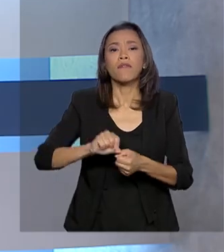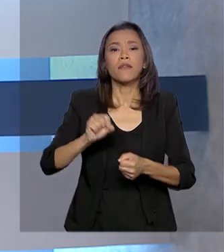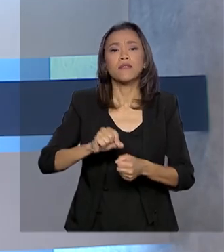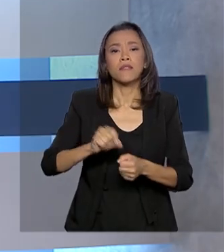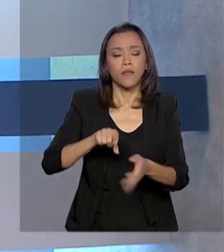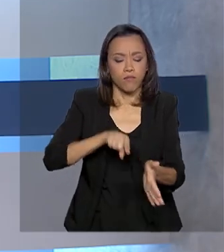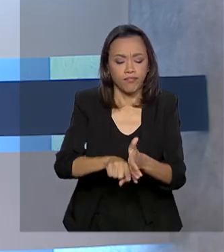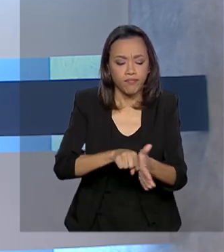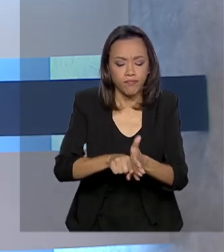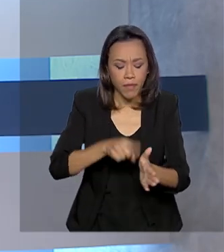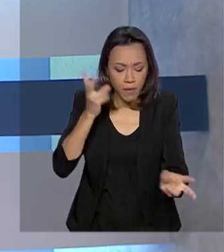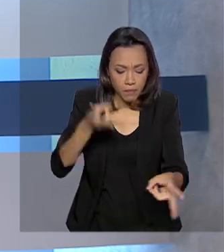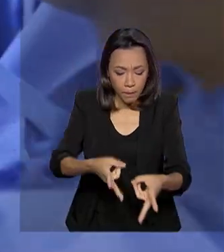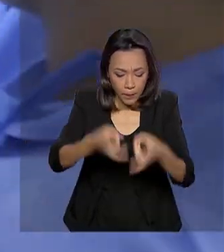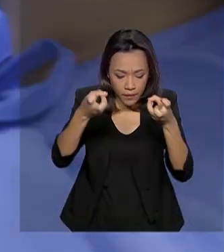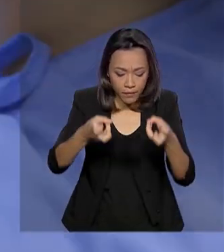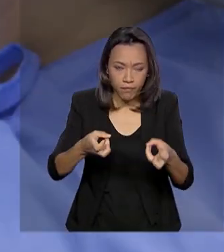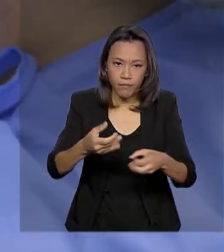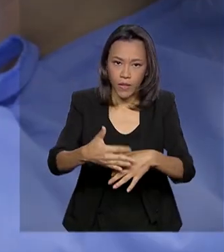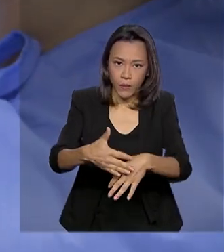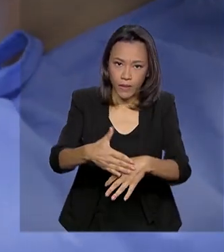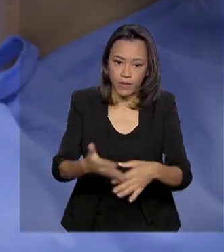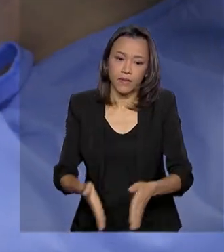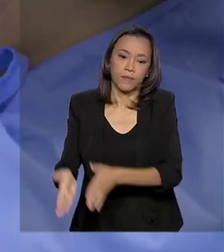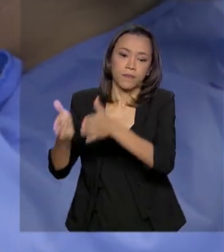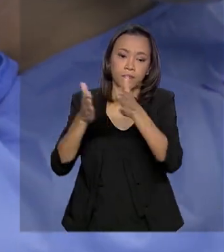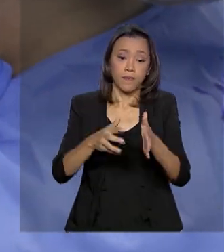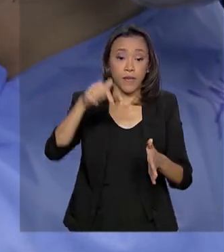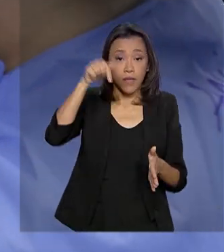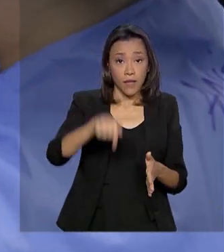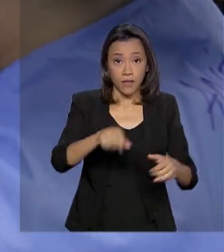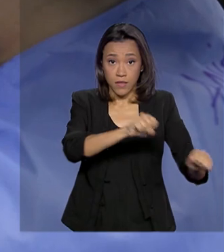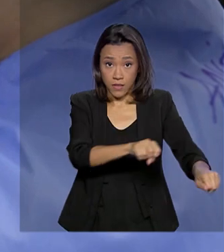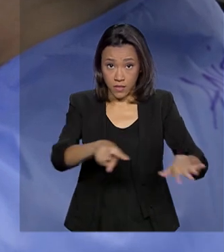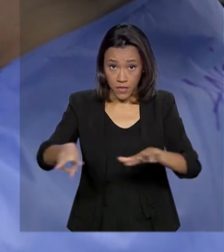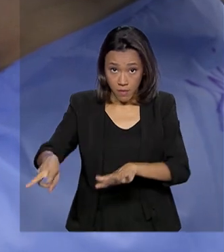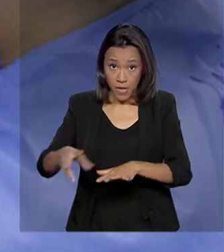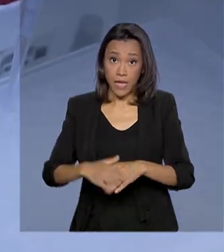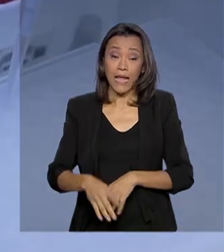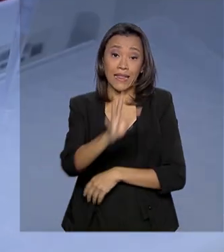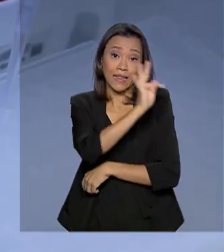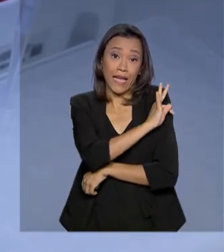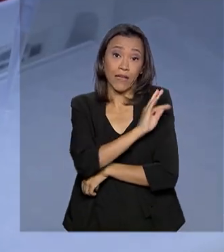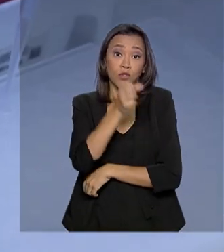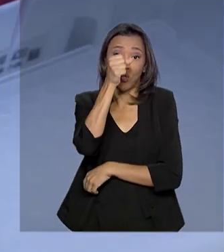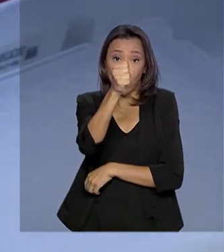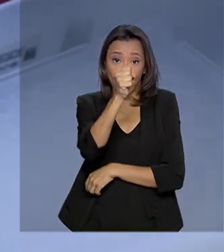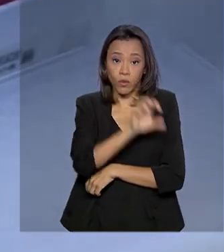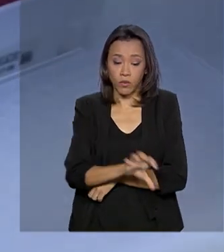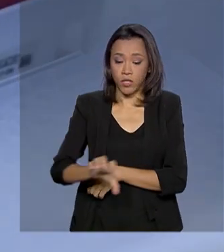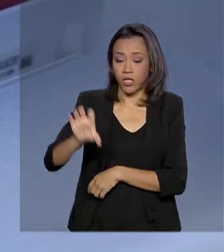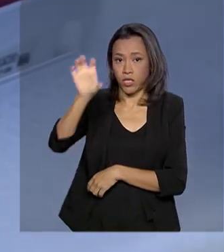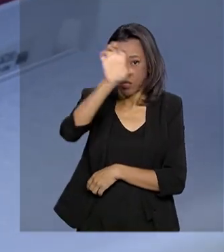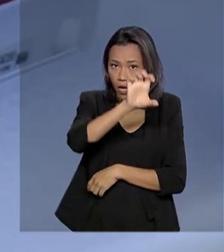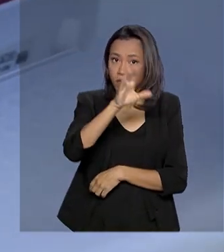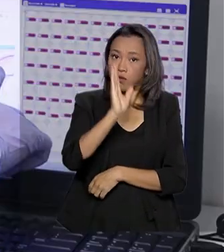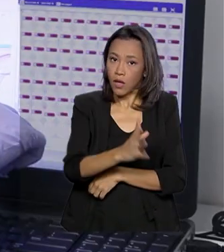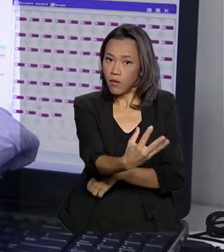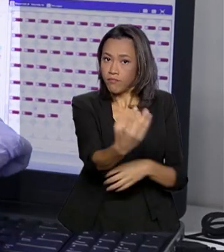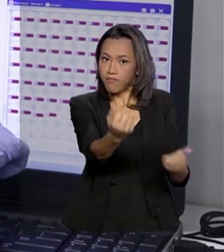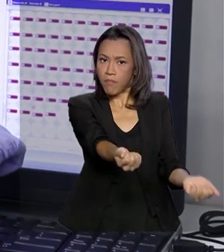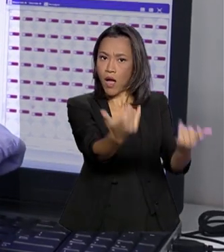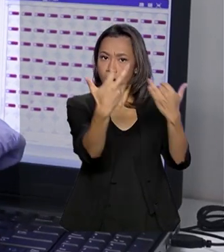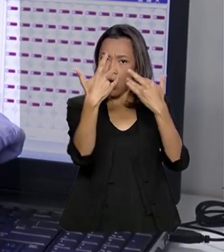detectar a doença. Nesta semana, técnicos de oito estados estão sendo treinados pela Fiocruz